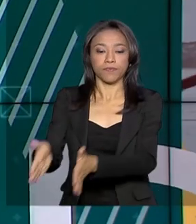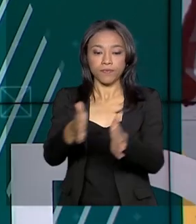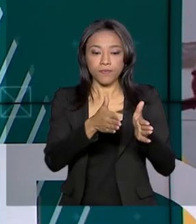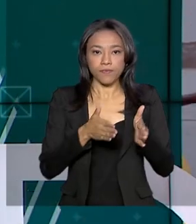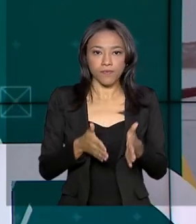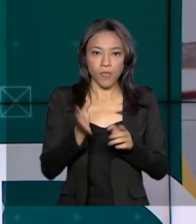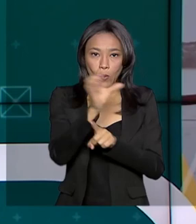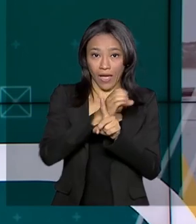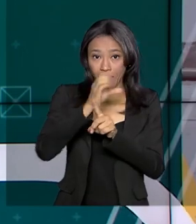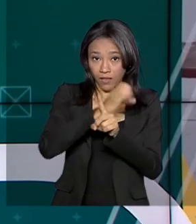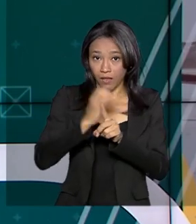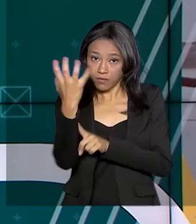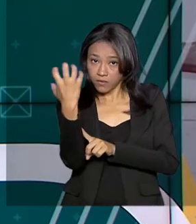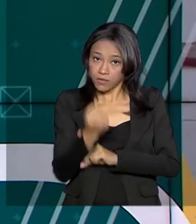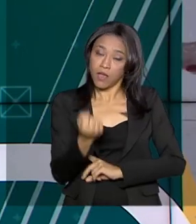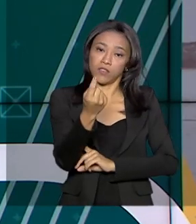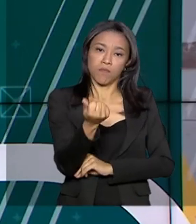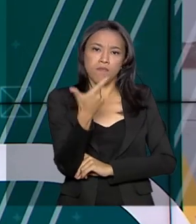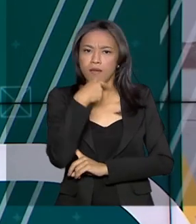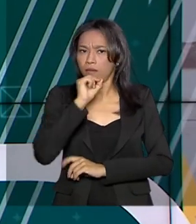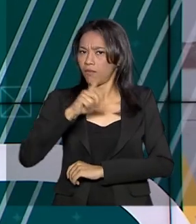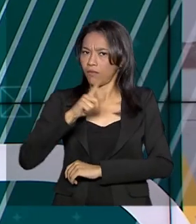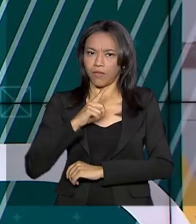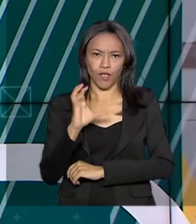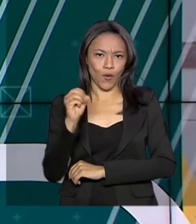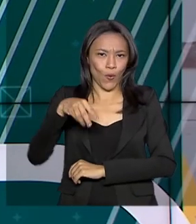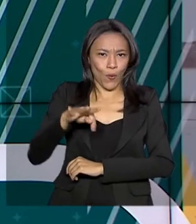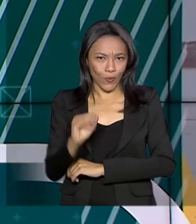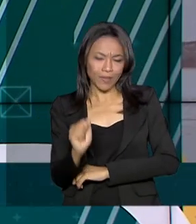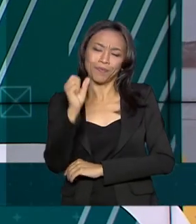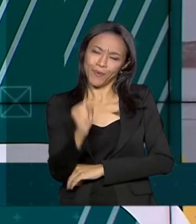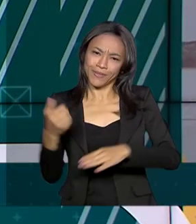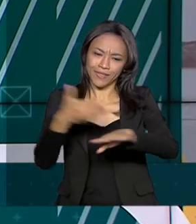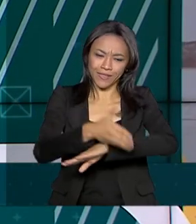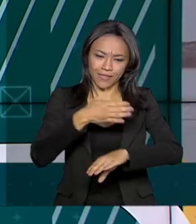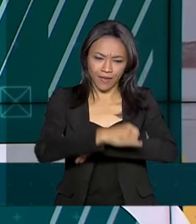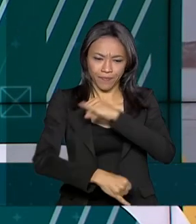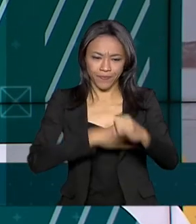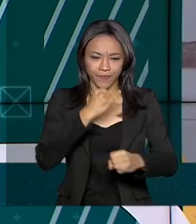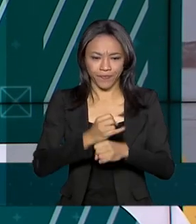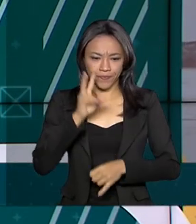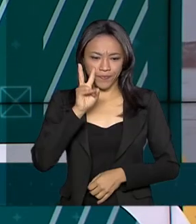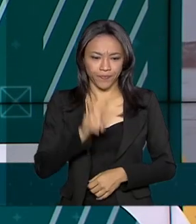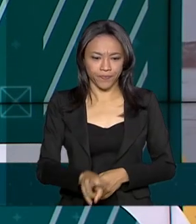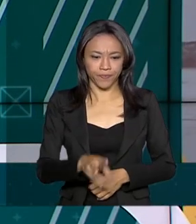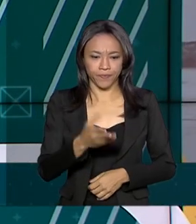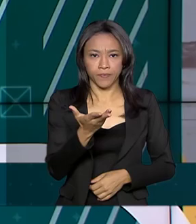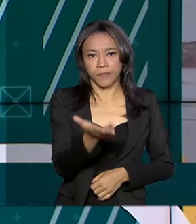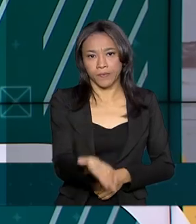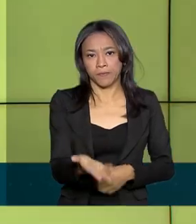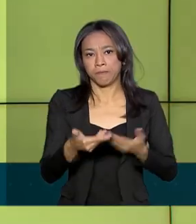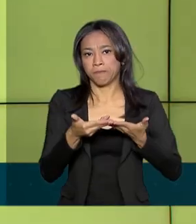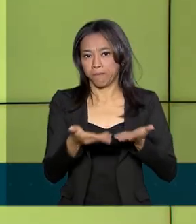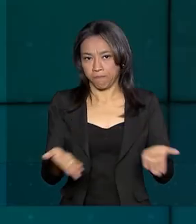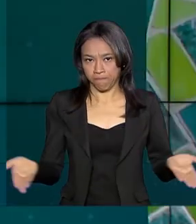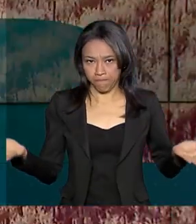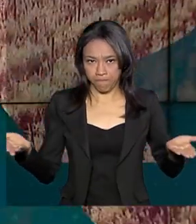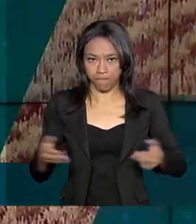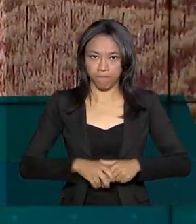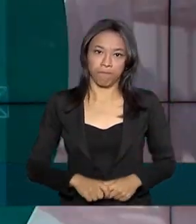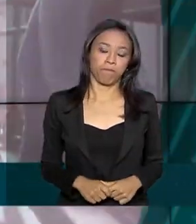calendário de saques para quem não tem conta na Caixa pode ser acessado no site fgts.caixa.gov